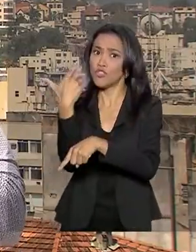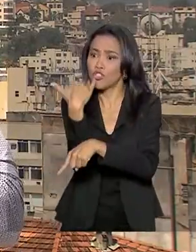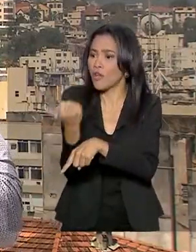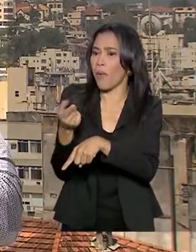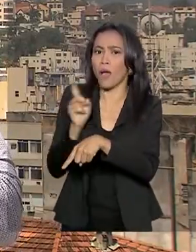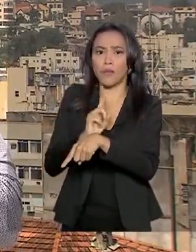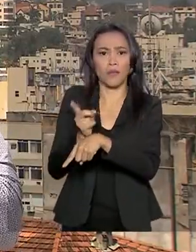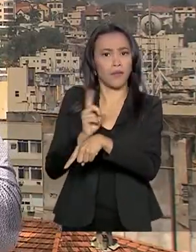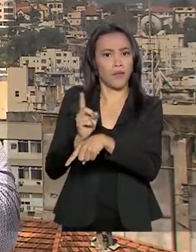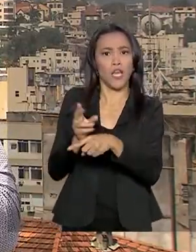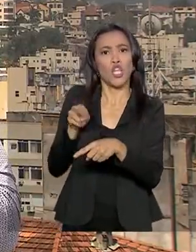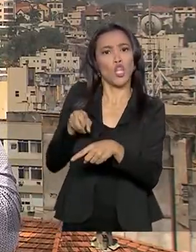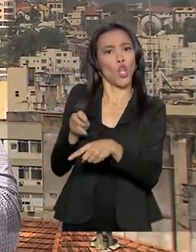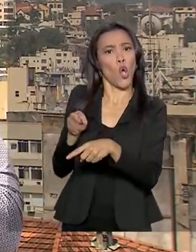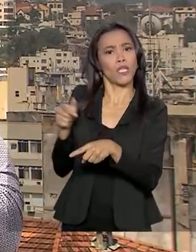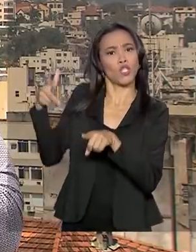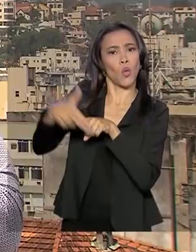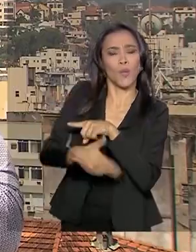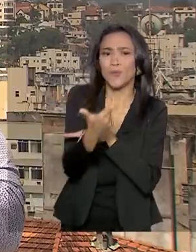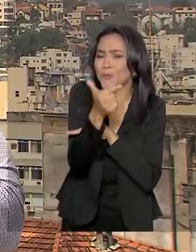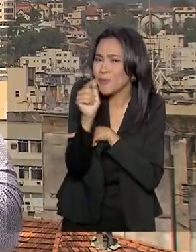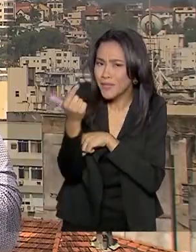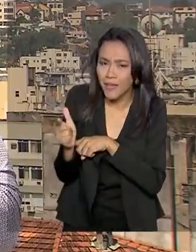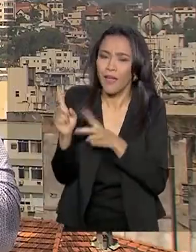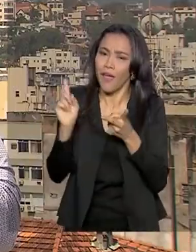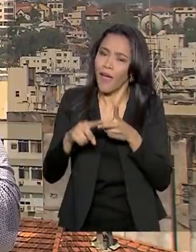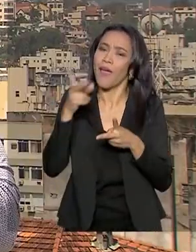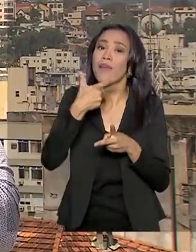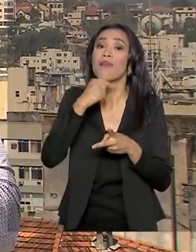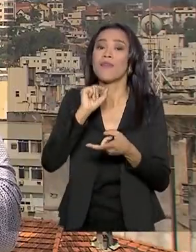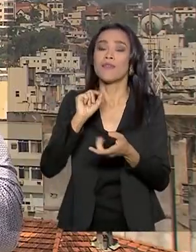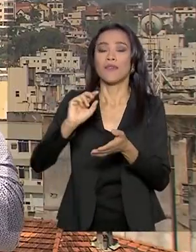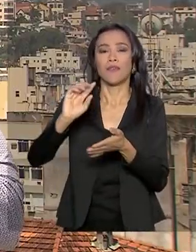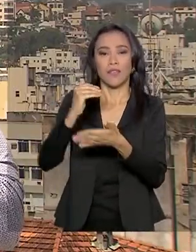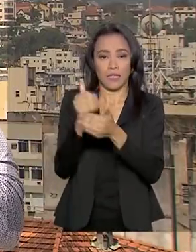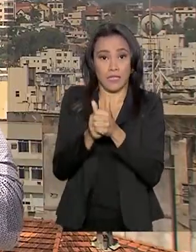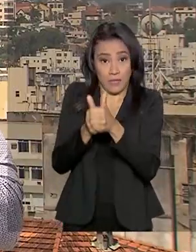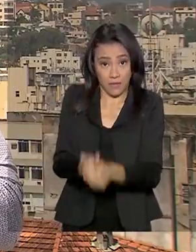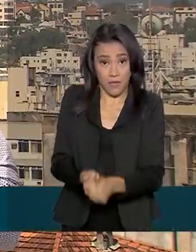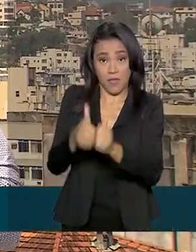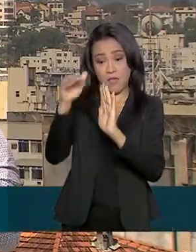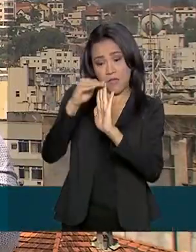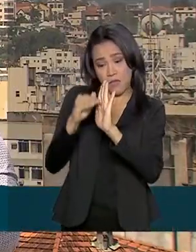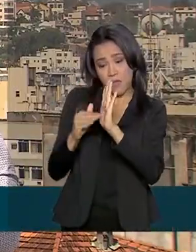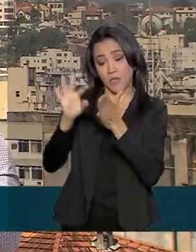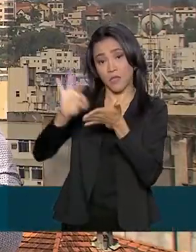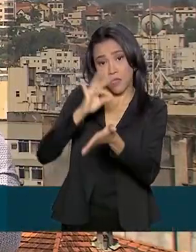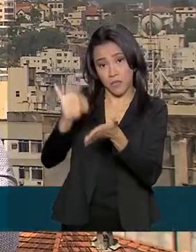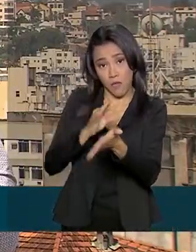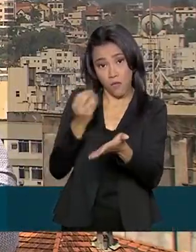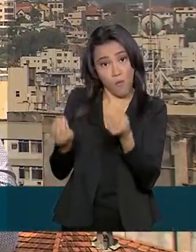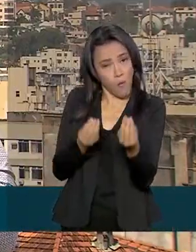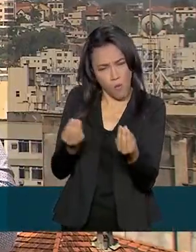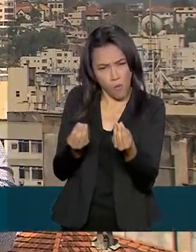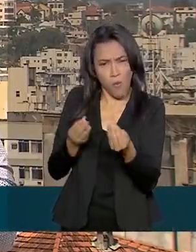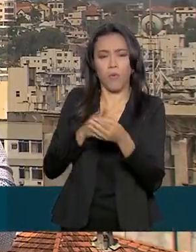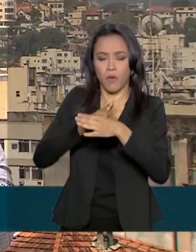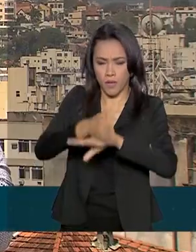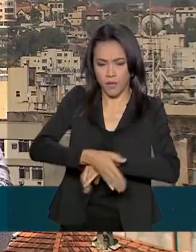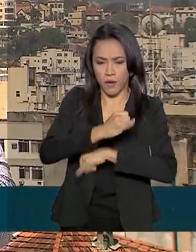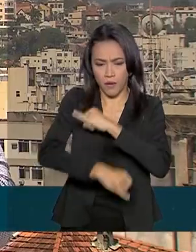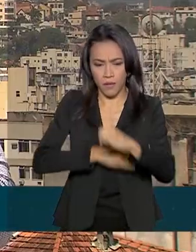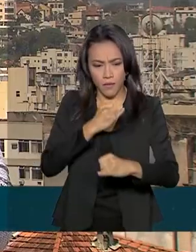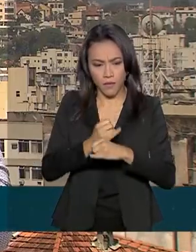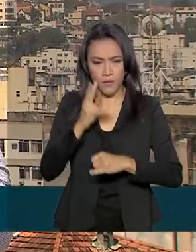nota de corte diária. As bolsas são concedidas pela ordem de inscrição. A inscrição deve ser feita no endereço siteprouni